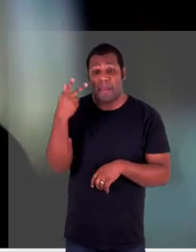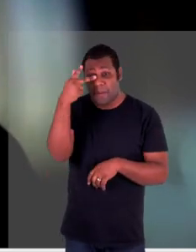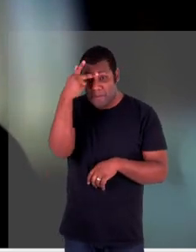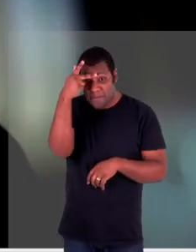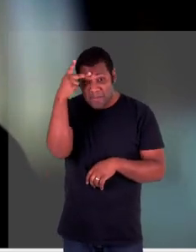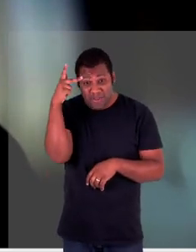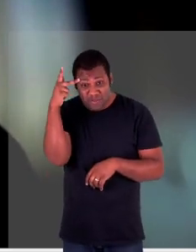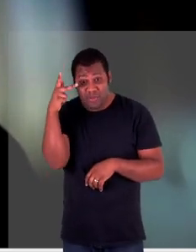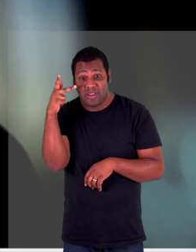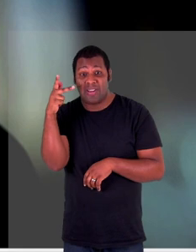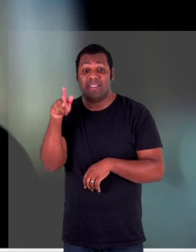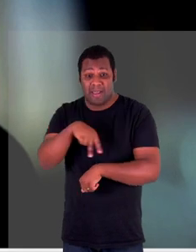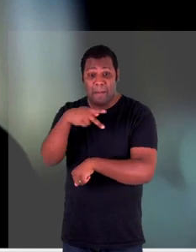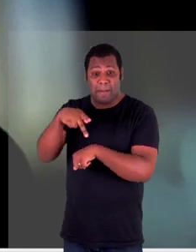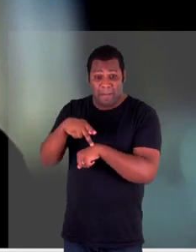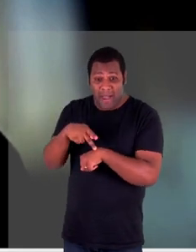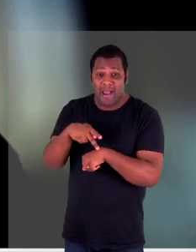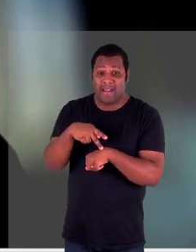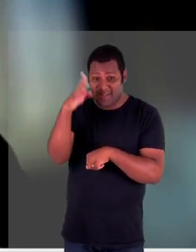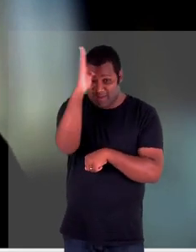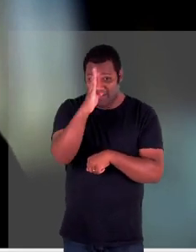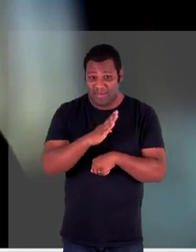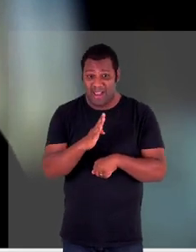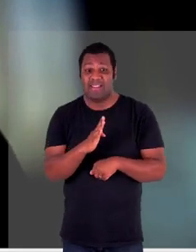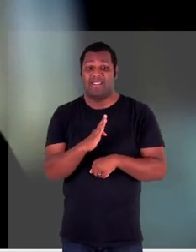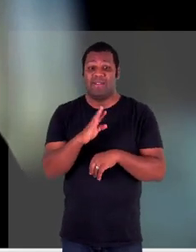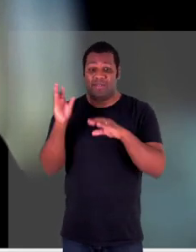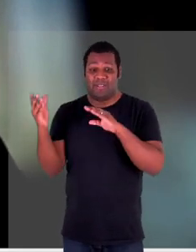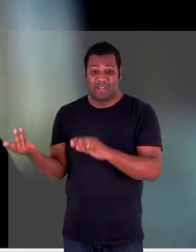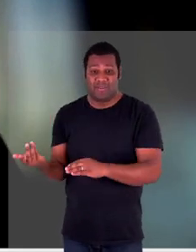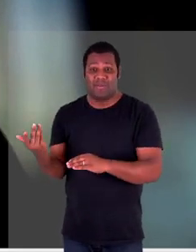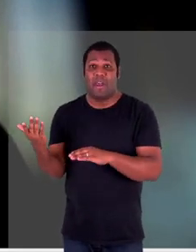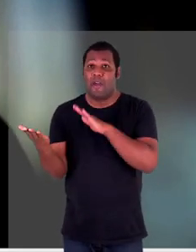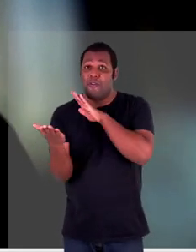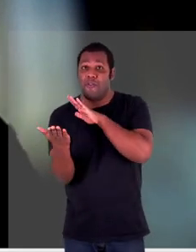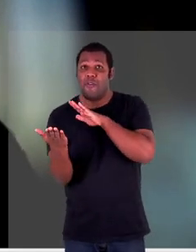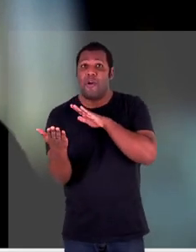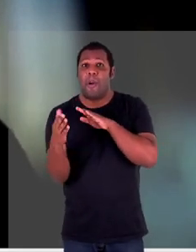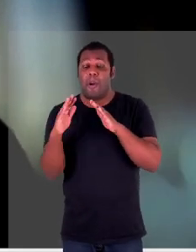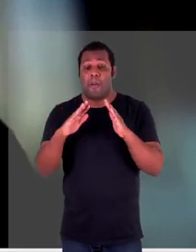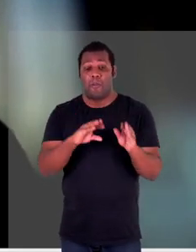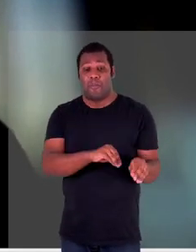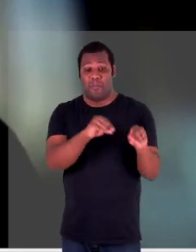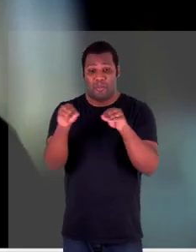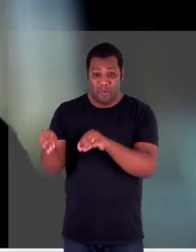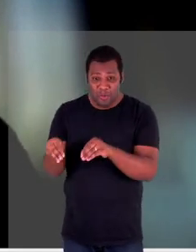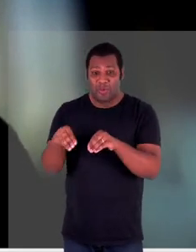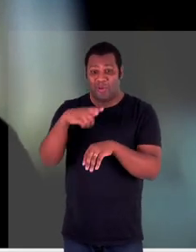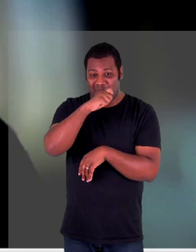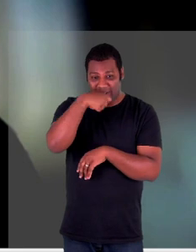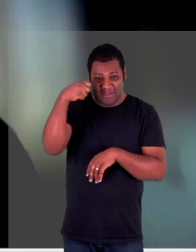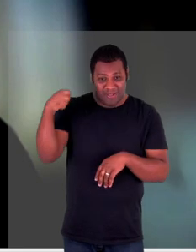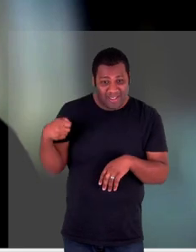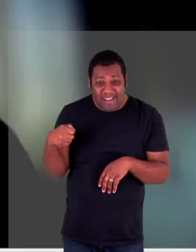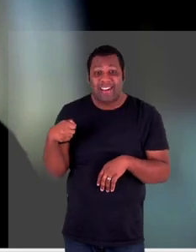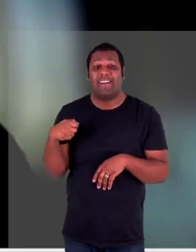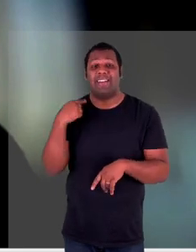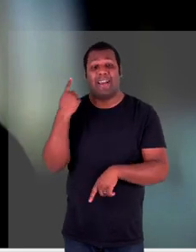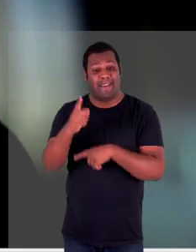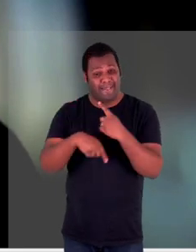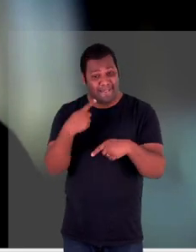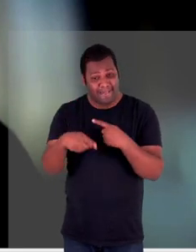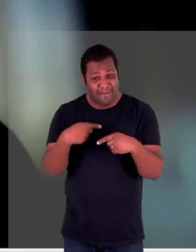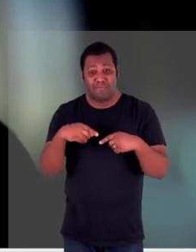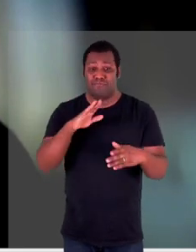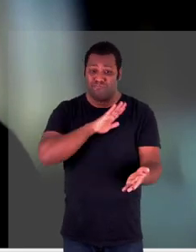os brasileiros que estavam na Ucrânia tentando fazer essa saída do território ucraniano para algum país europeu que fazia